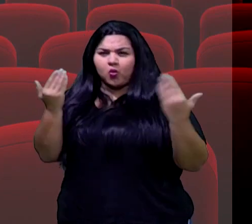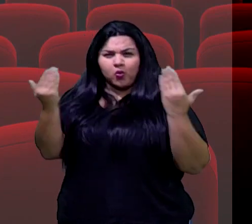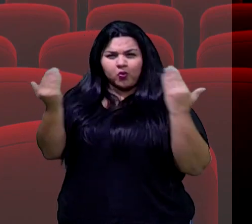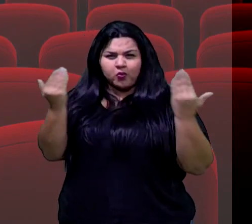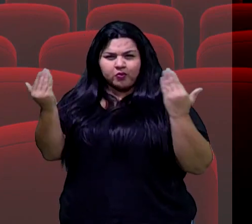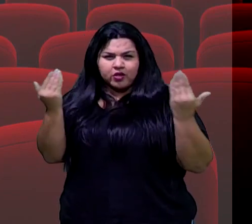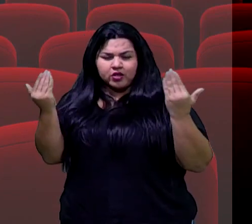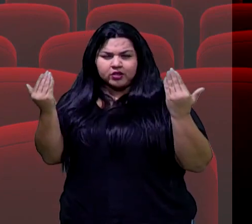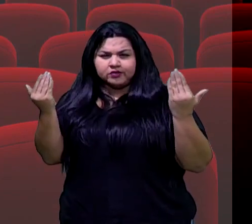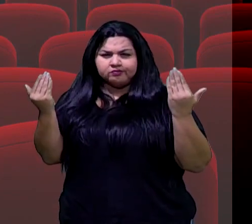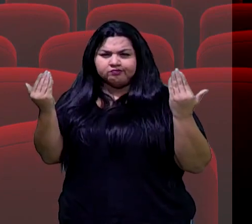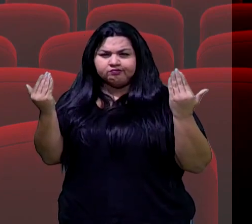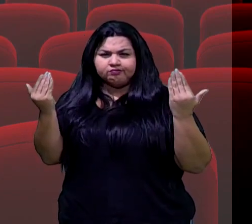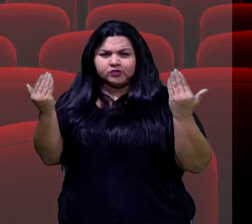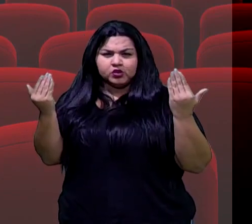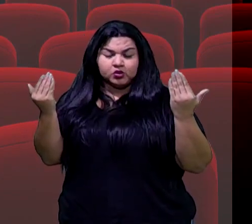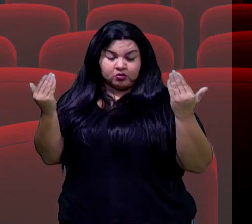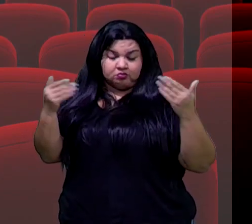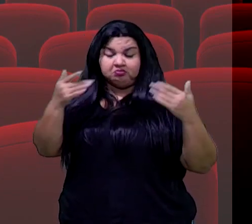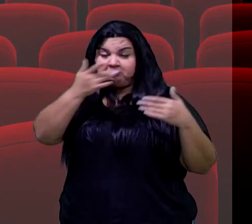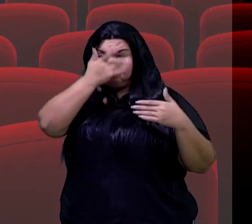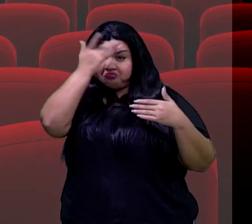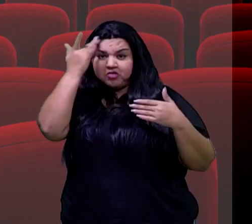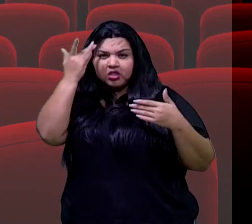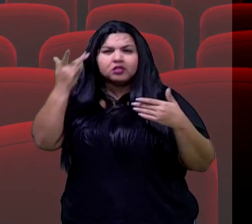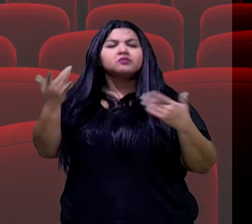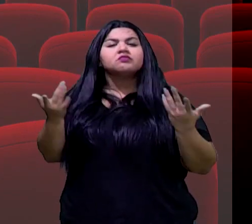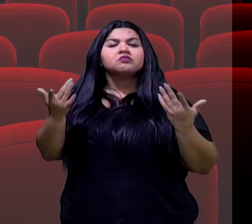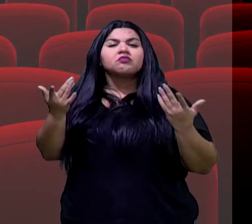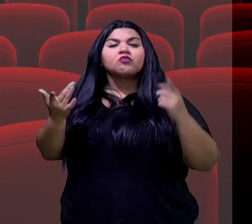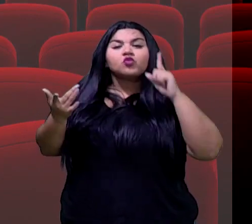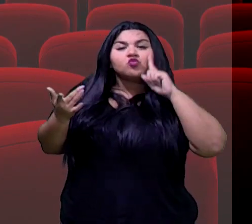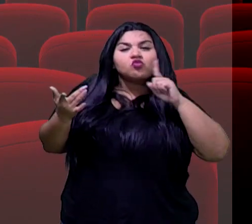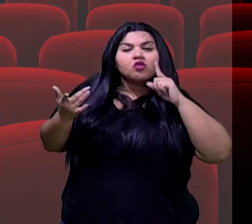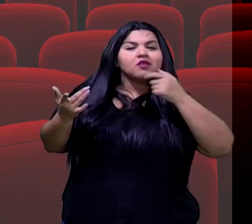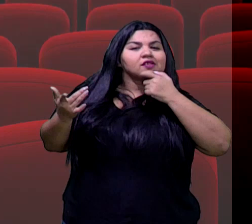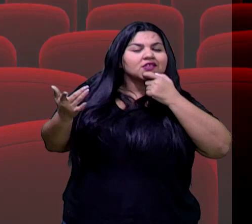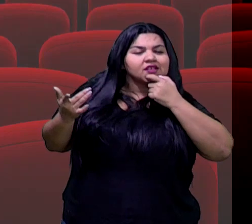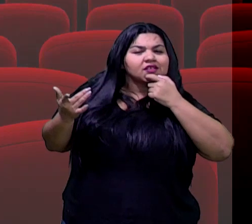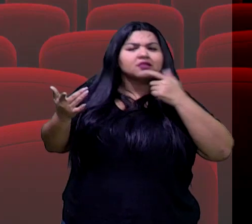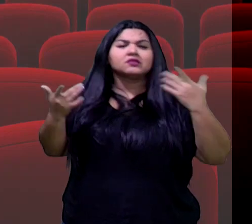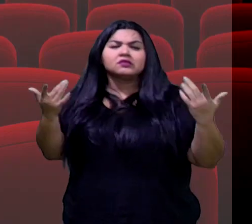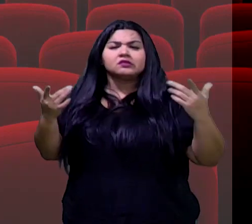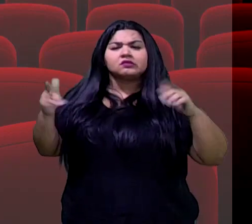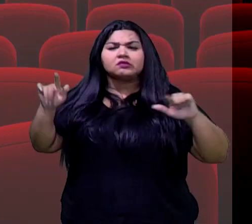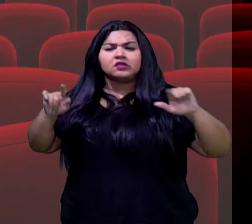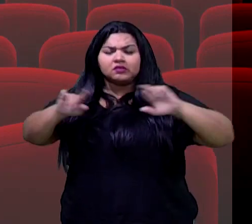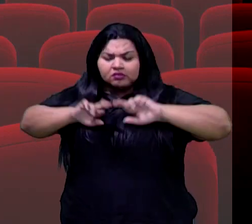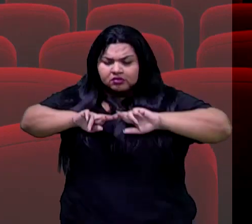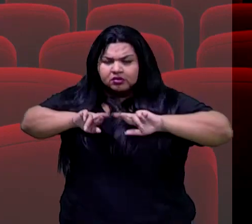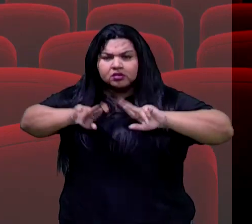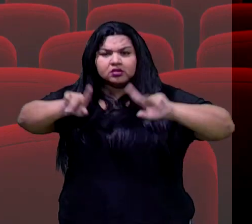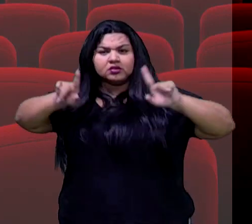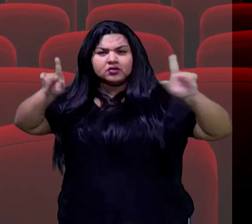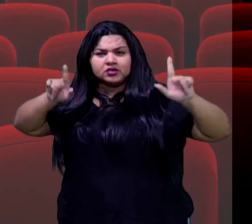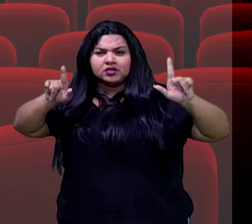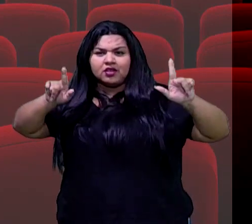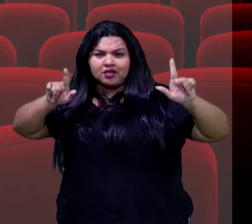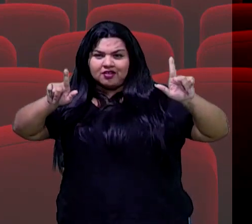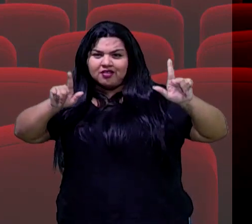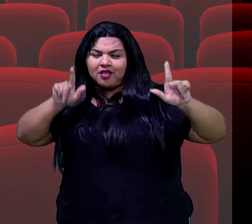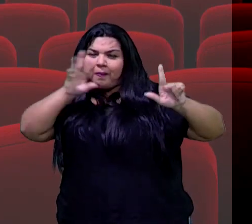que foi produzido por atores britânicos, com a interpretação desses atores britânicos, você vai ver que a